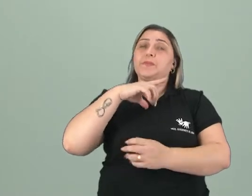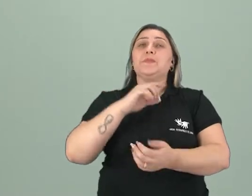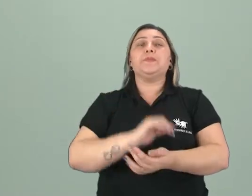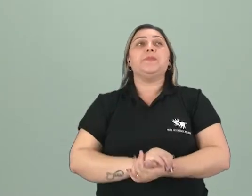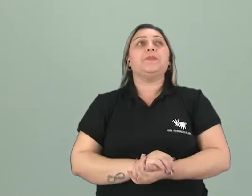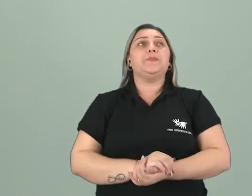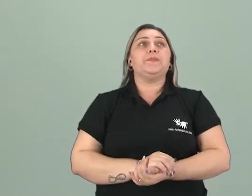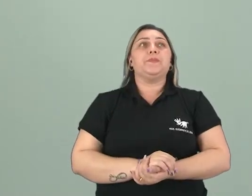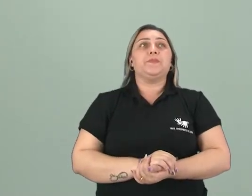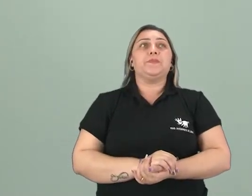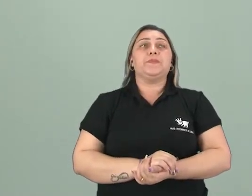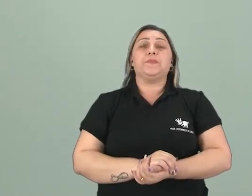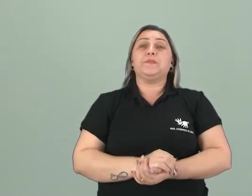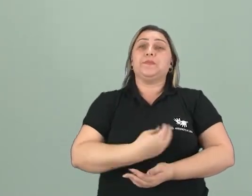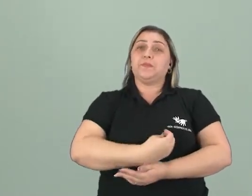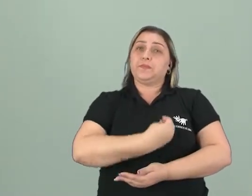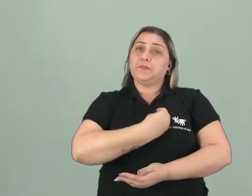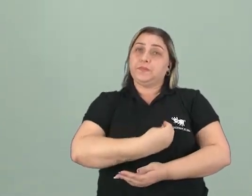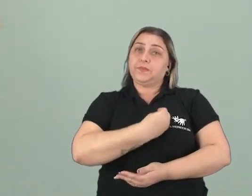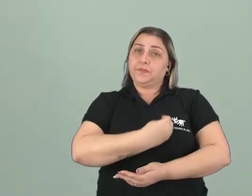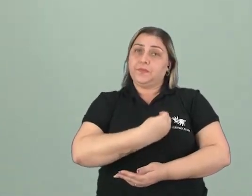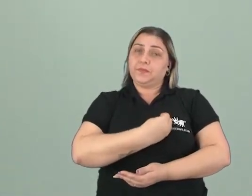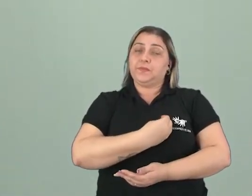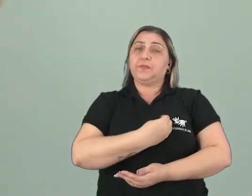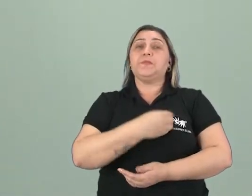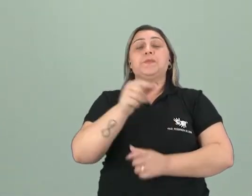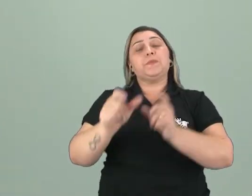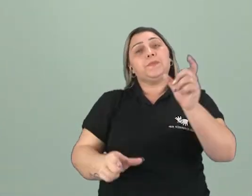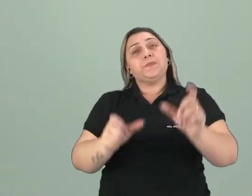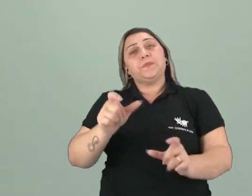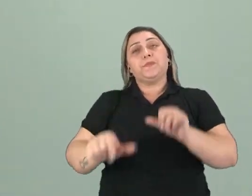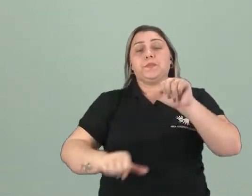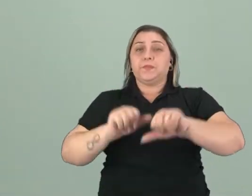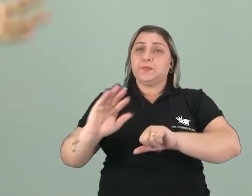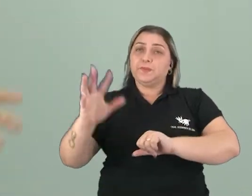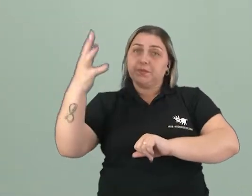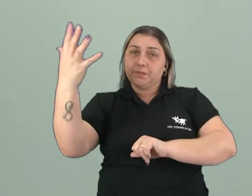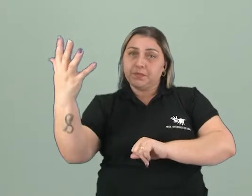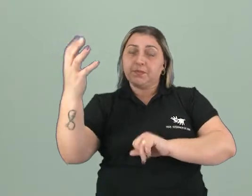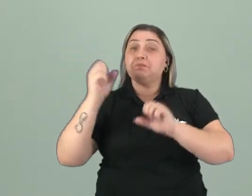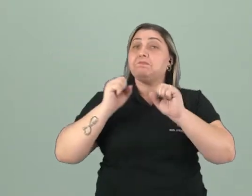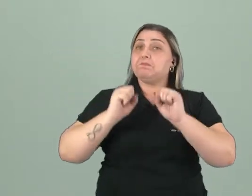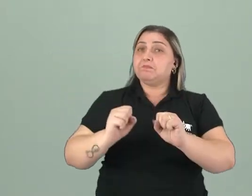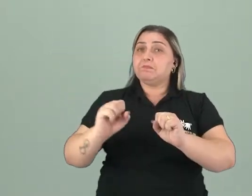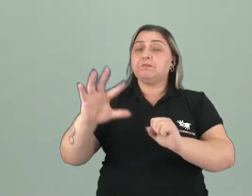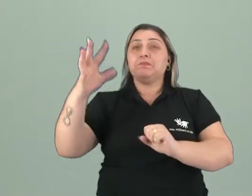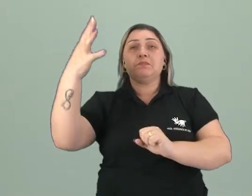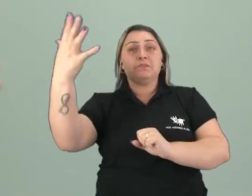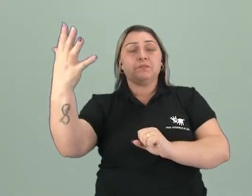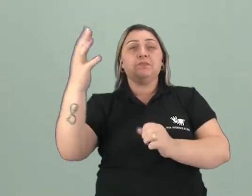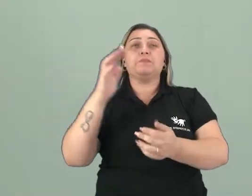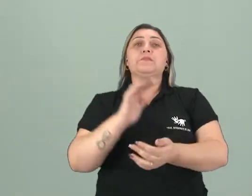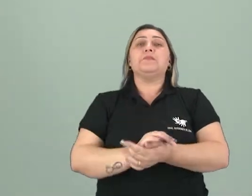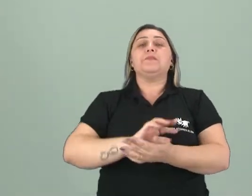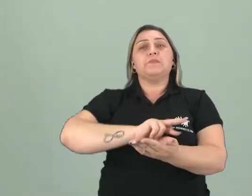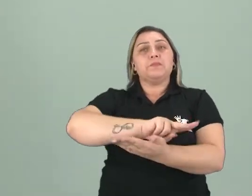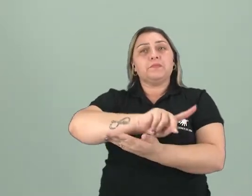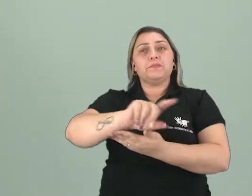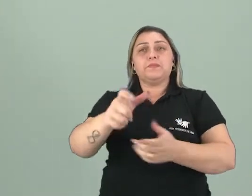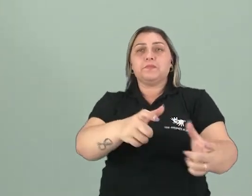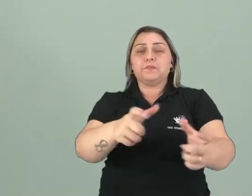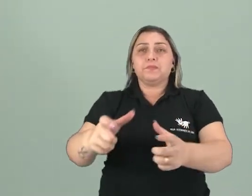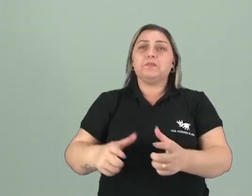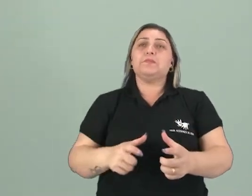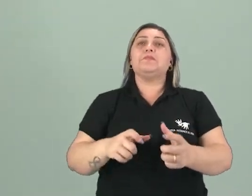com a vida humana, certo? Então essas transformações elas acontecem e podem acontecer nas mais variadas áreas.